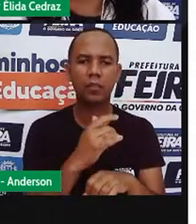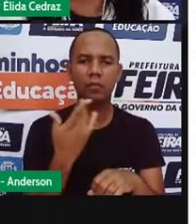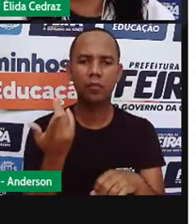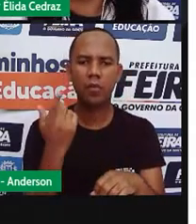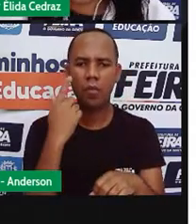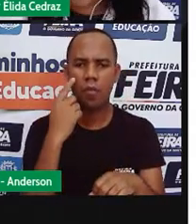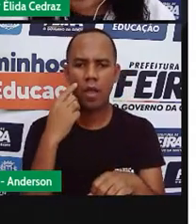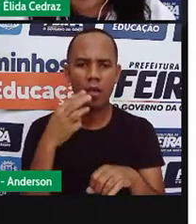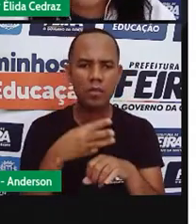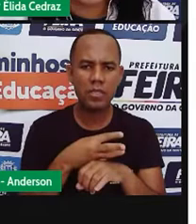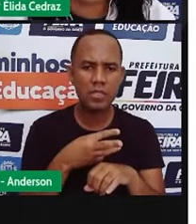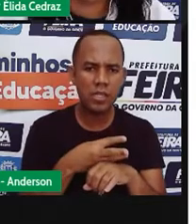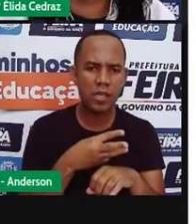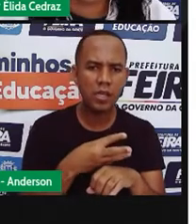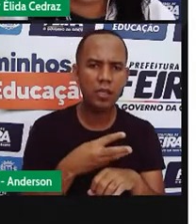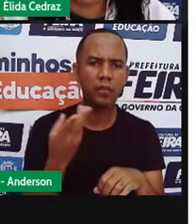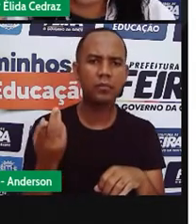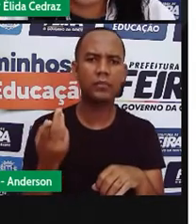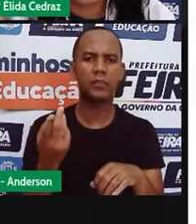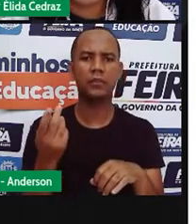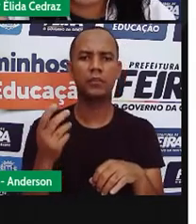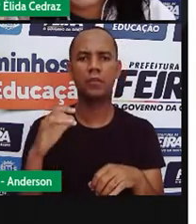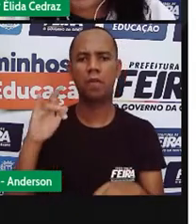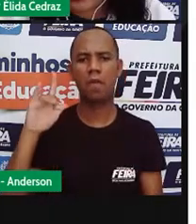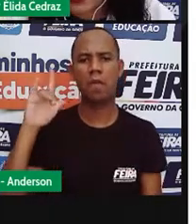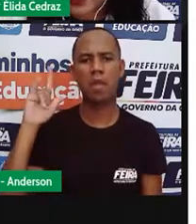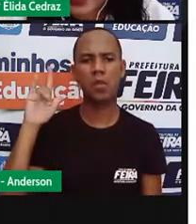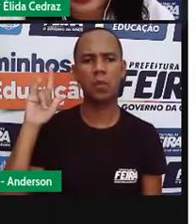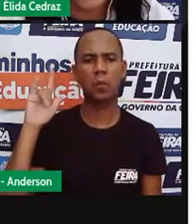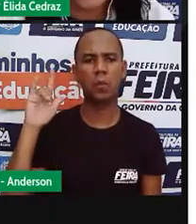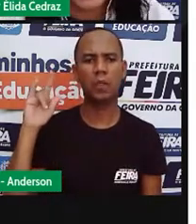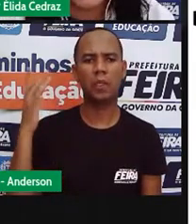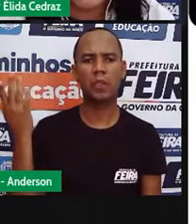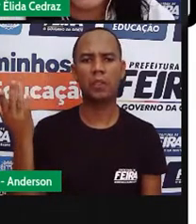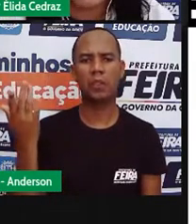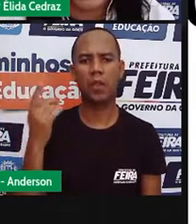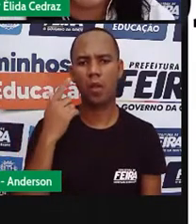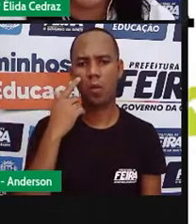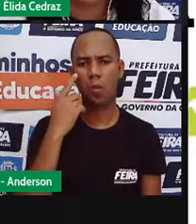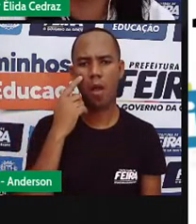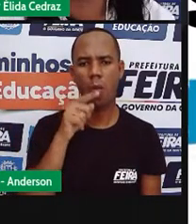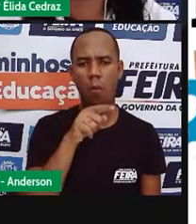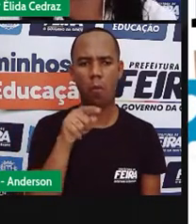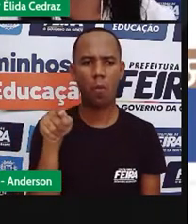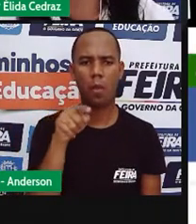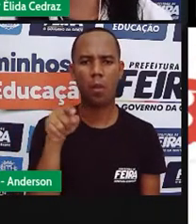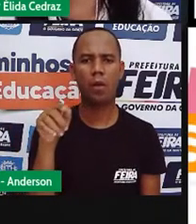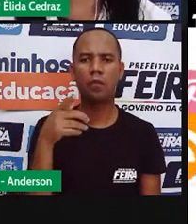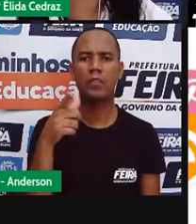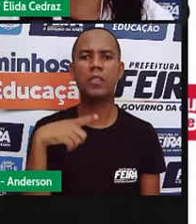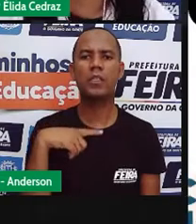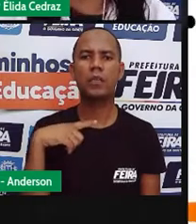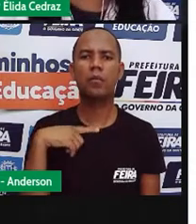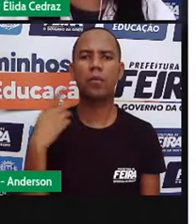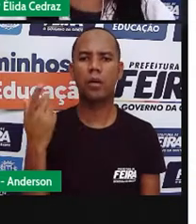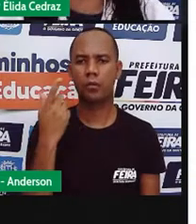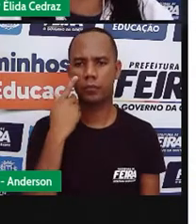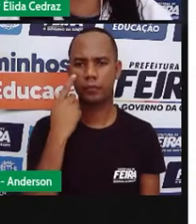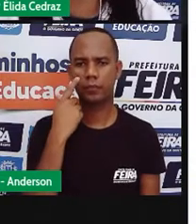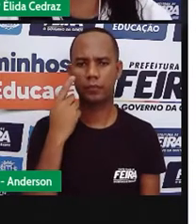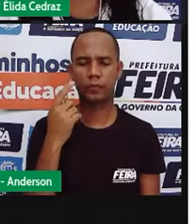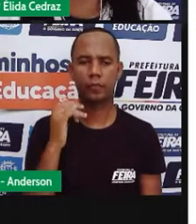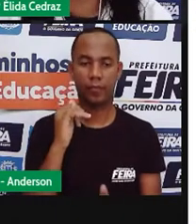Hum, vamos ver. Coloca aí qual é a rede social que você tem, coloca aí no bate-papo. Pronto. A